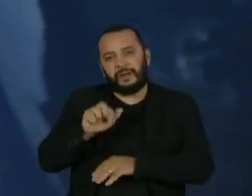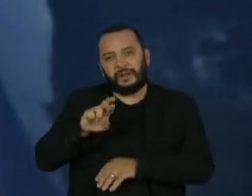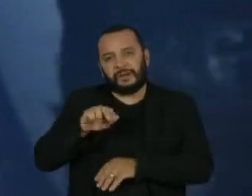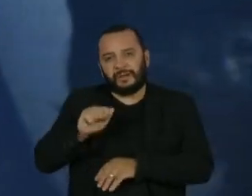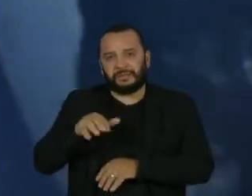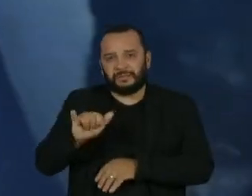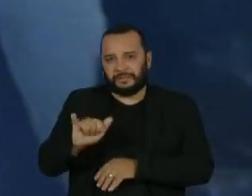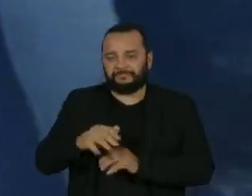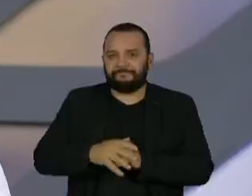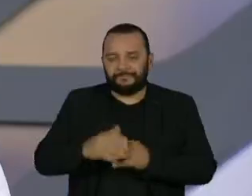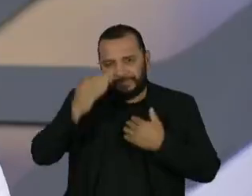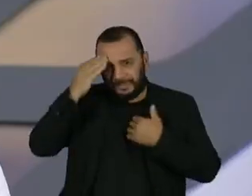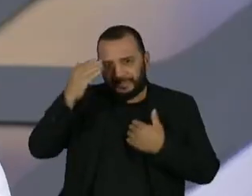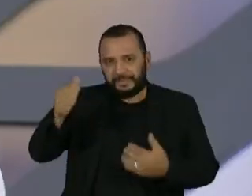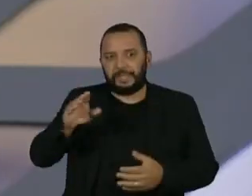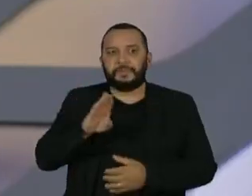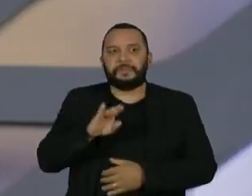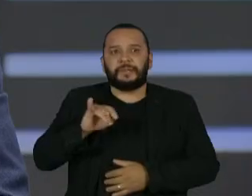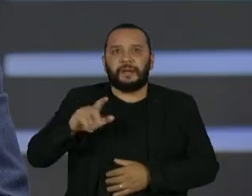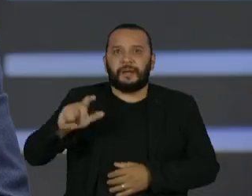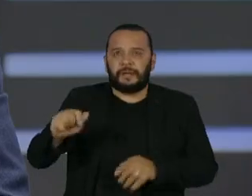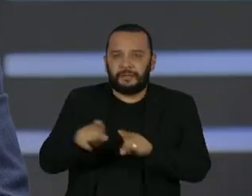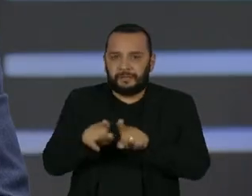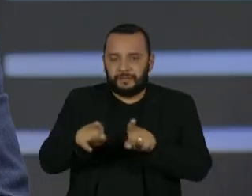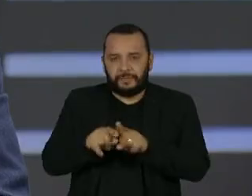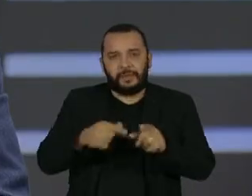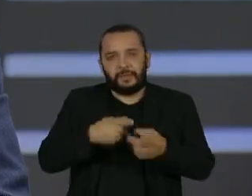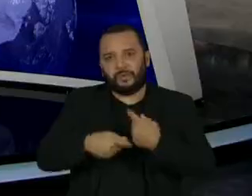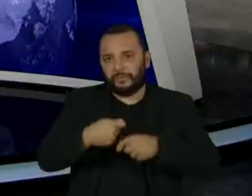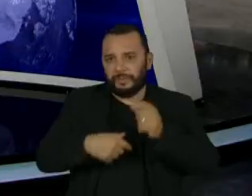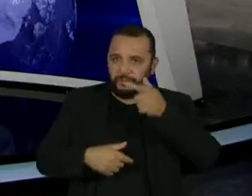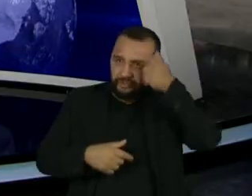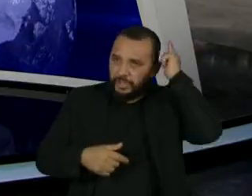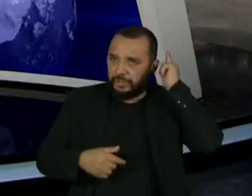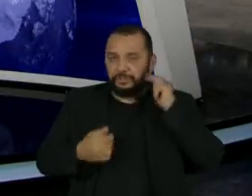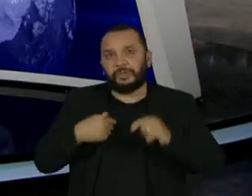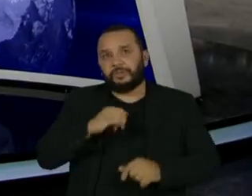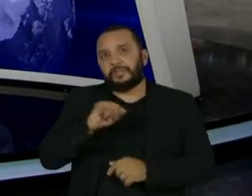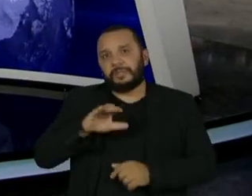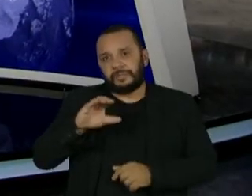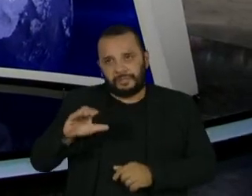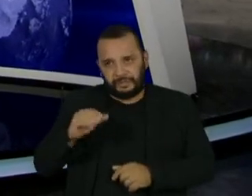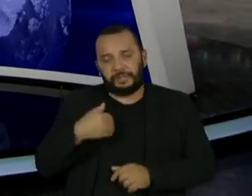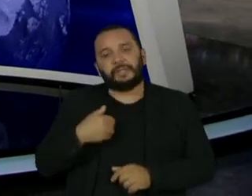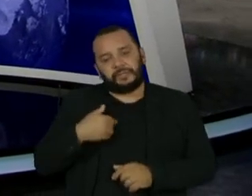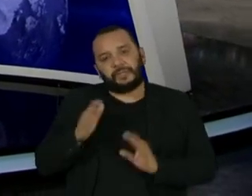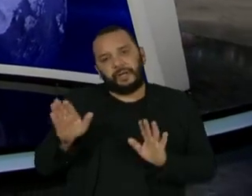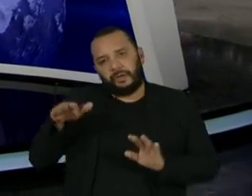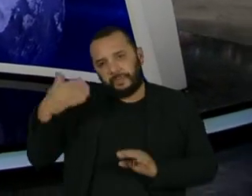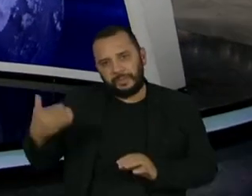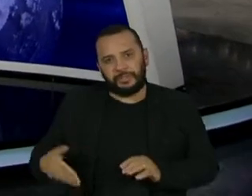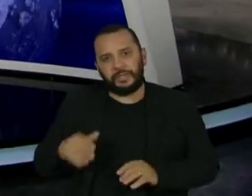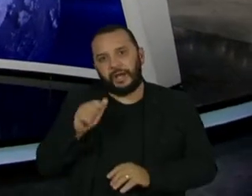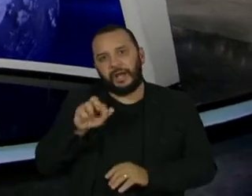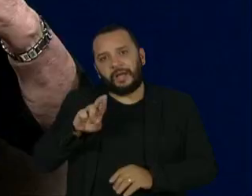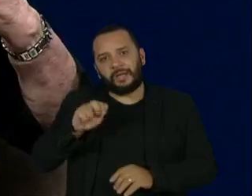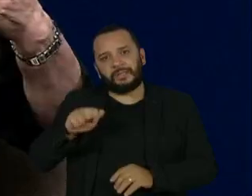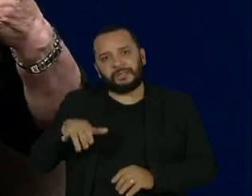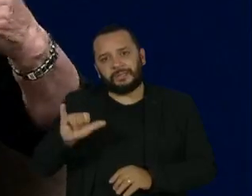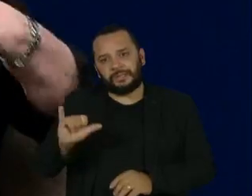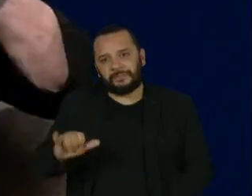presença da jornalista Bianca Santana e do economista Gézer Oliveira. Nós terminamos essa edição, claro, com ela, Aracy Balabanian.